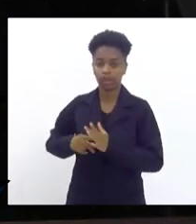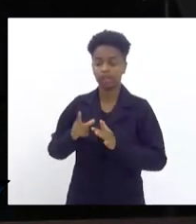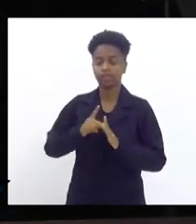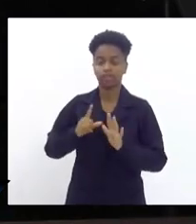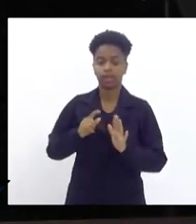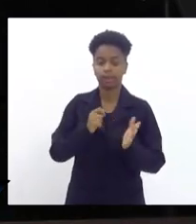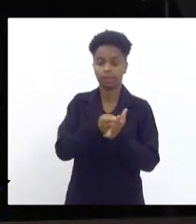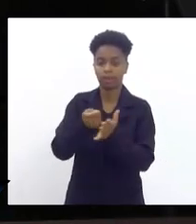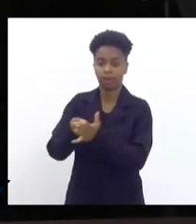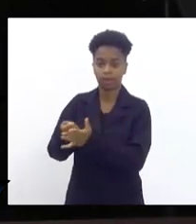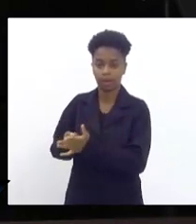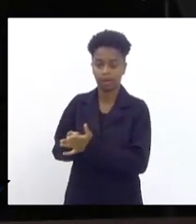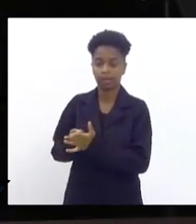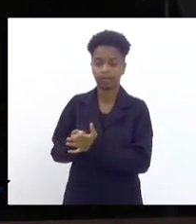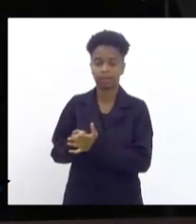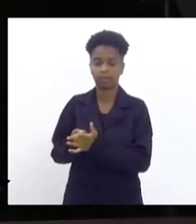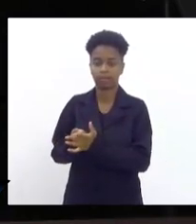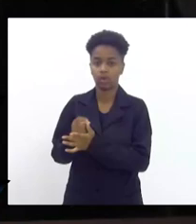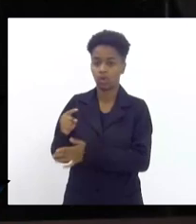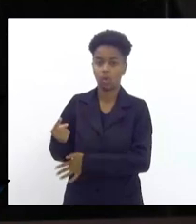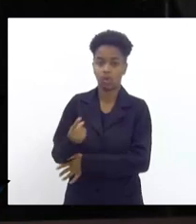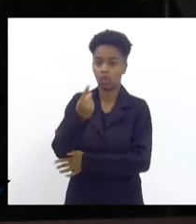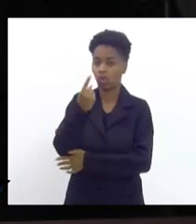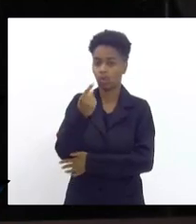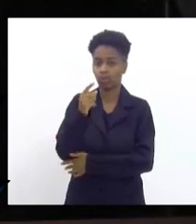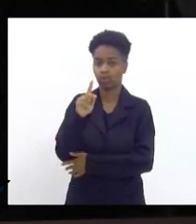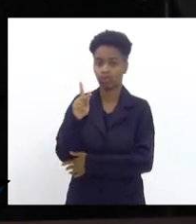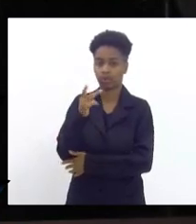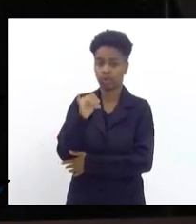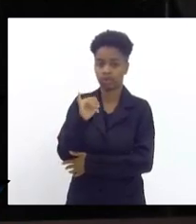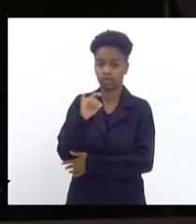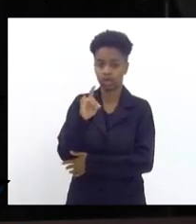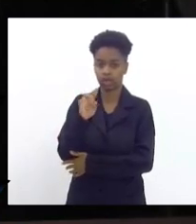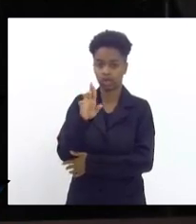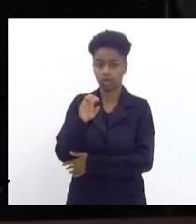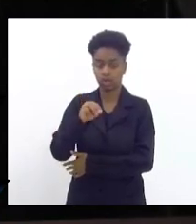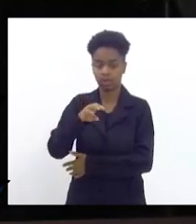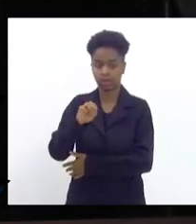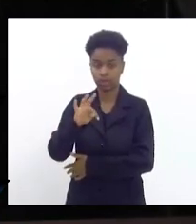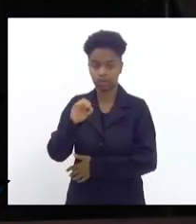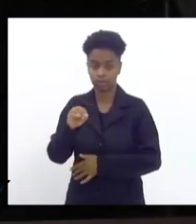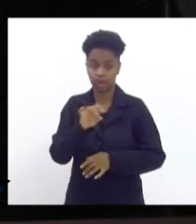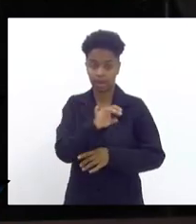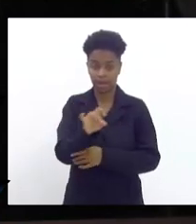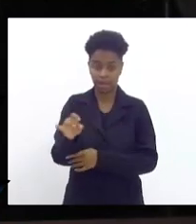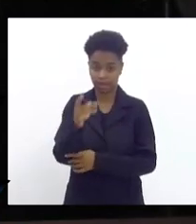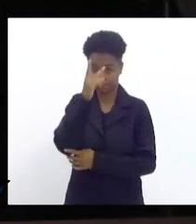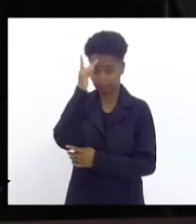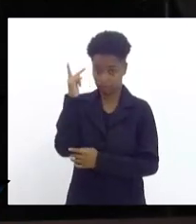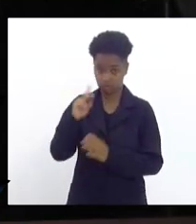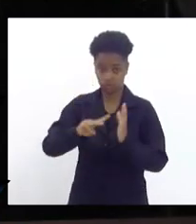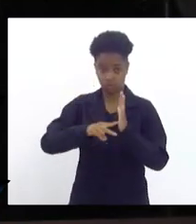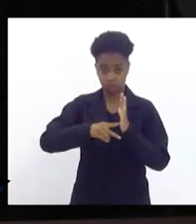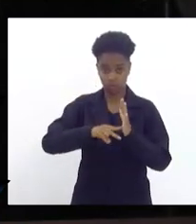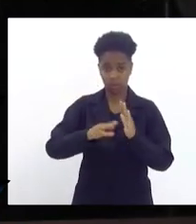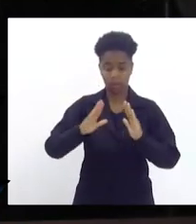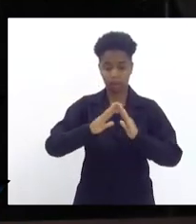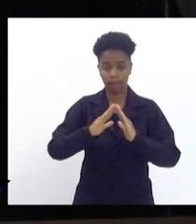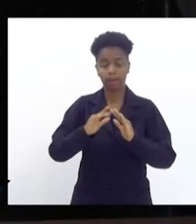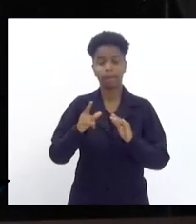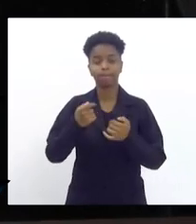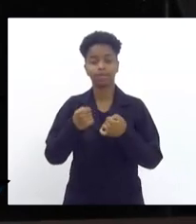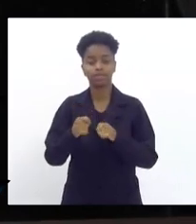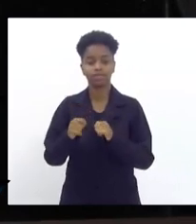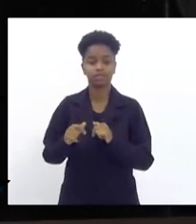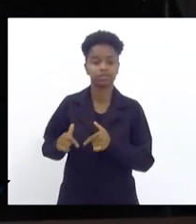realizada através de um único hidrômetro será considerado o usuário o próprio condomínio que deverá realizar a